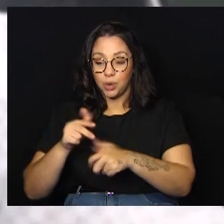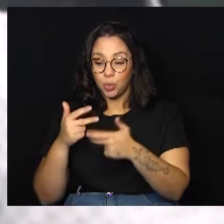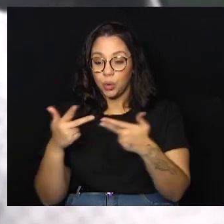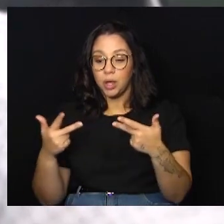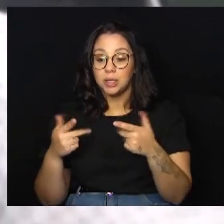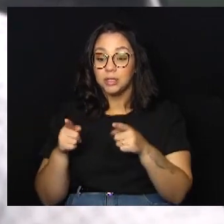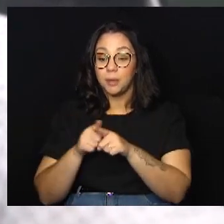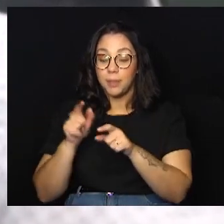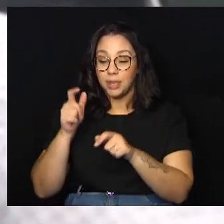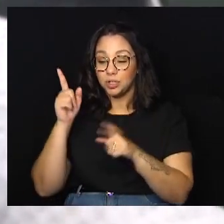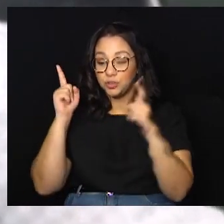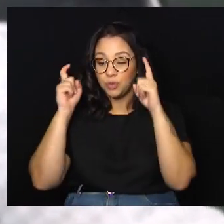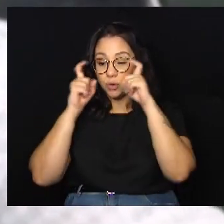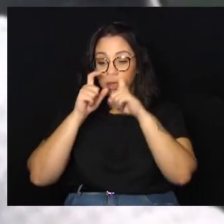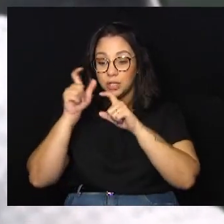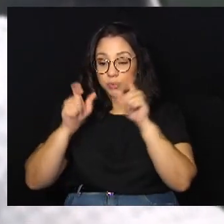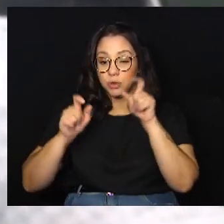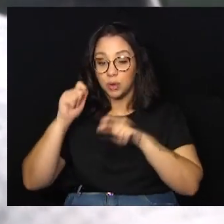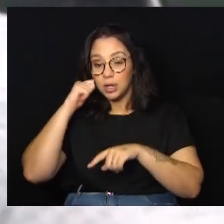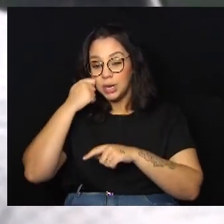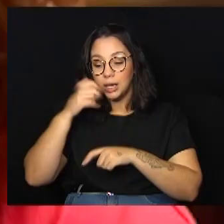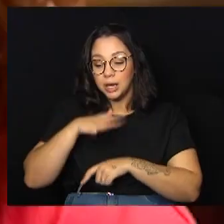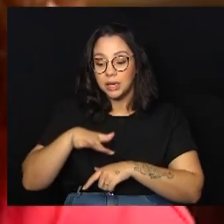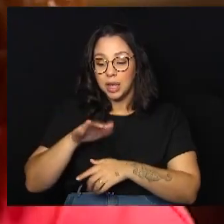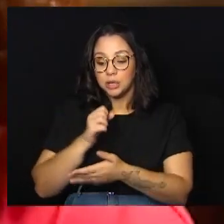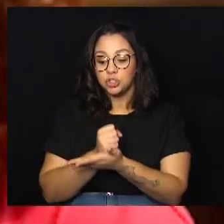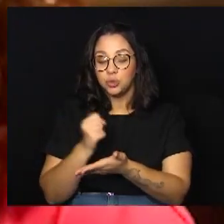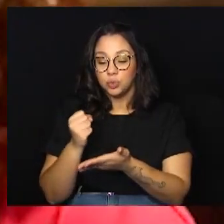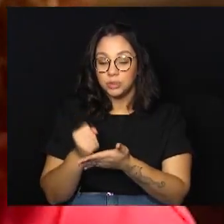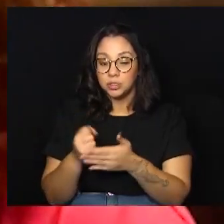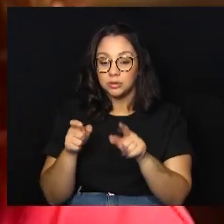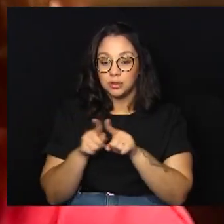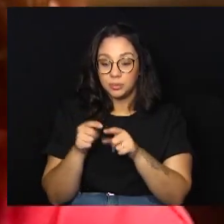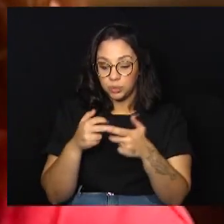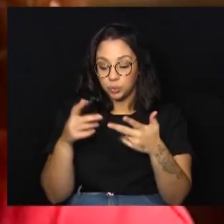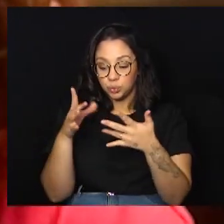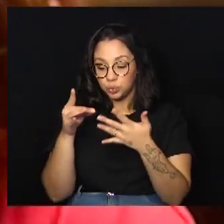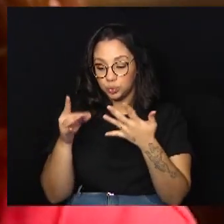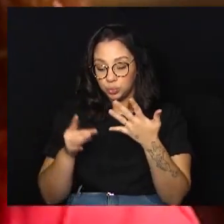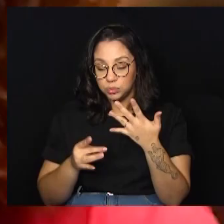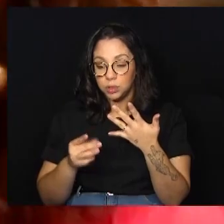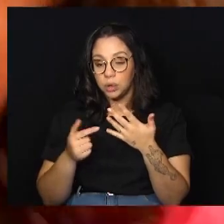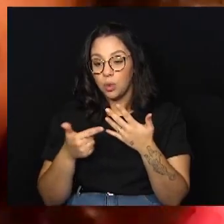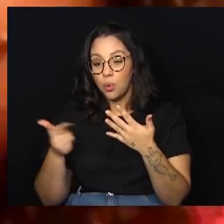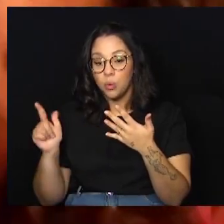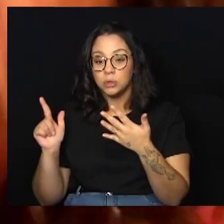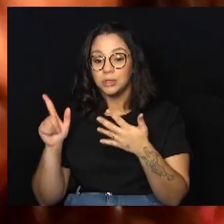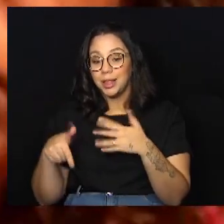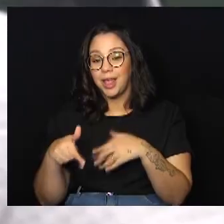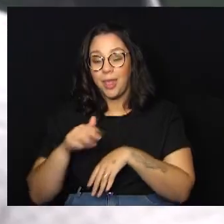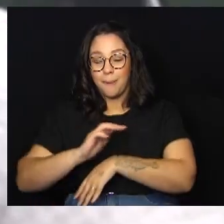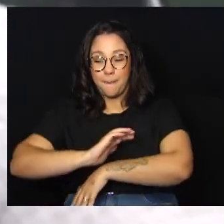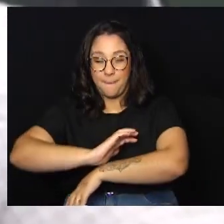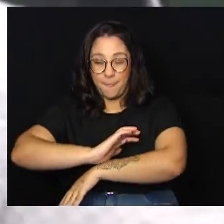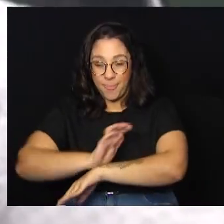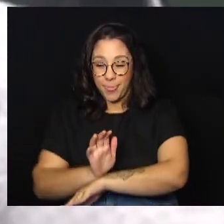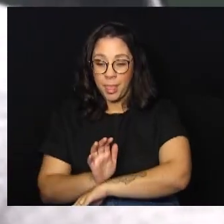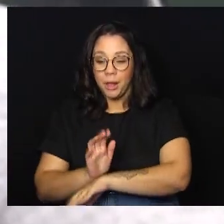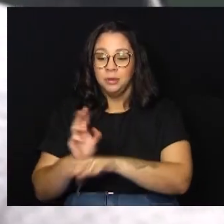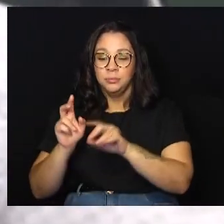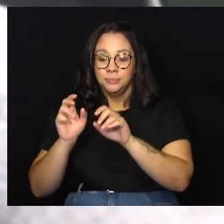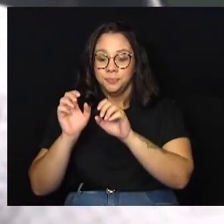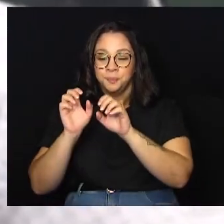da empregabilidade, entre outras questões que envolvem o racismo